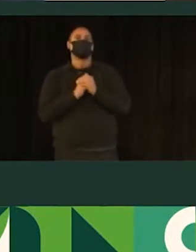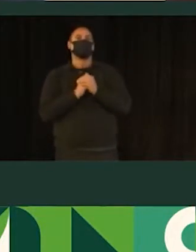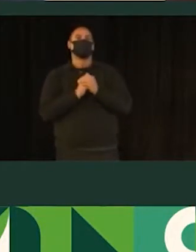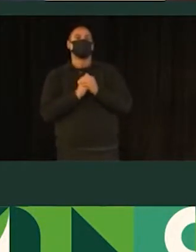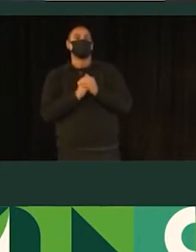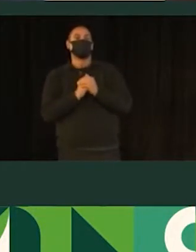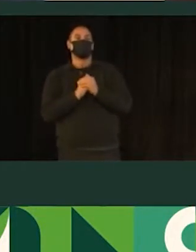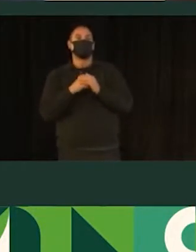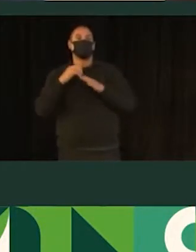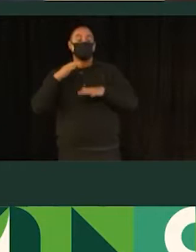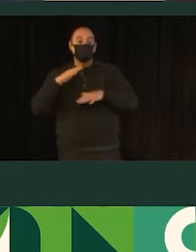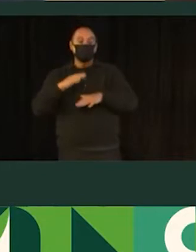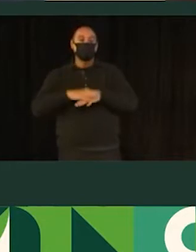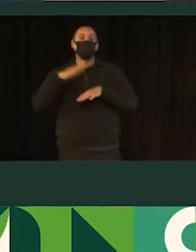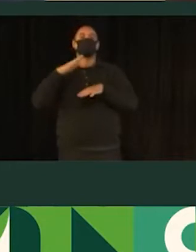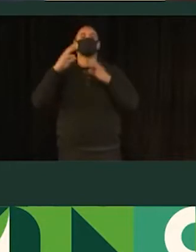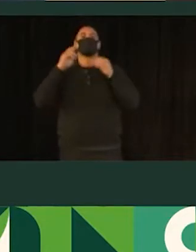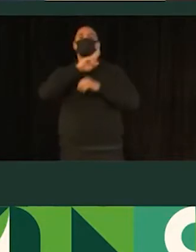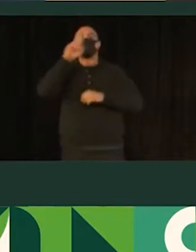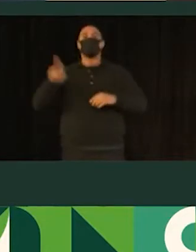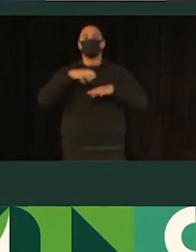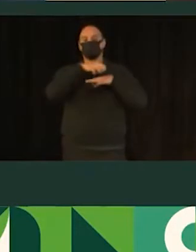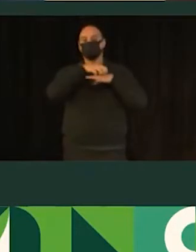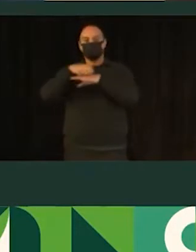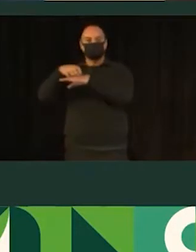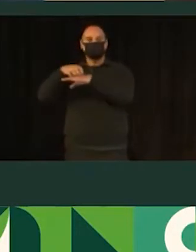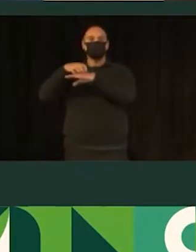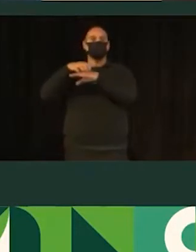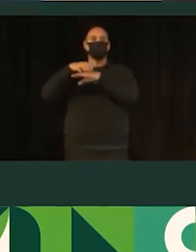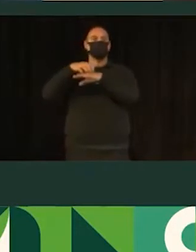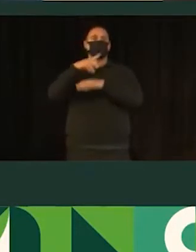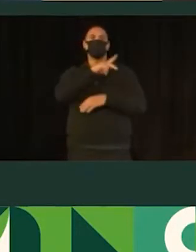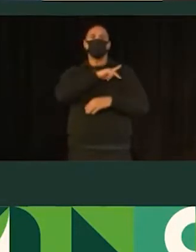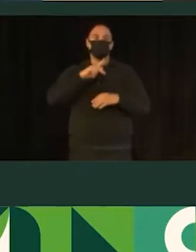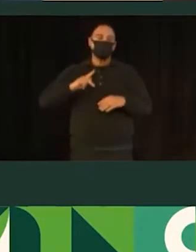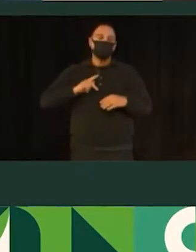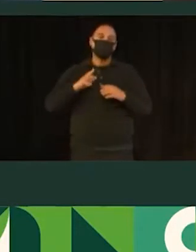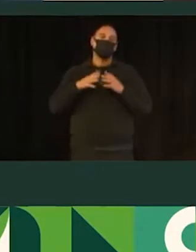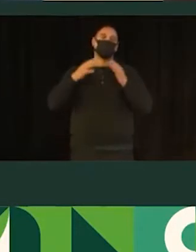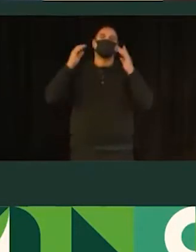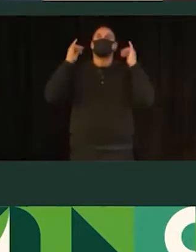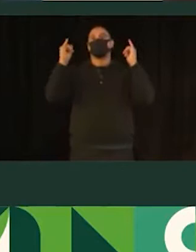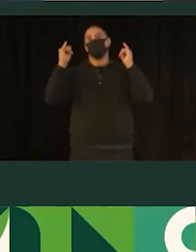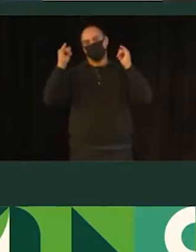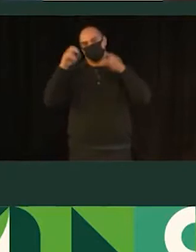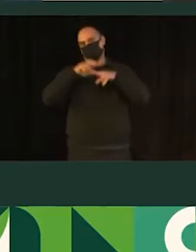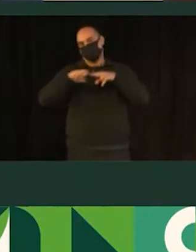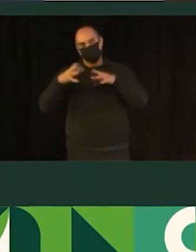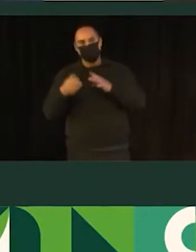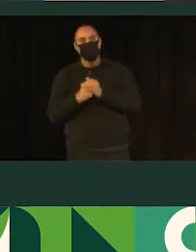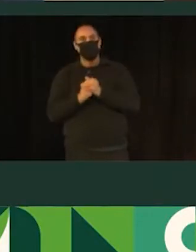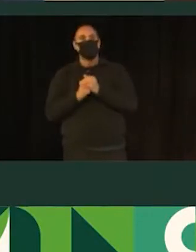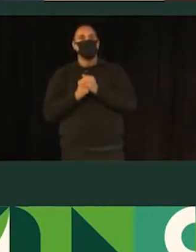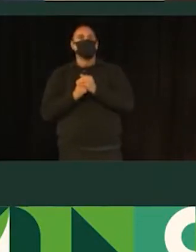em relação ao transporte coletivo. Então, aqui, isso fica claro pela necessidade dos locais, que são os destinos